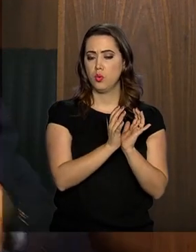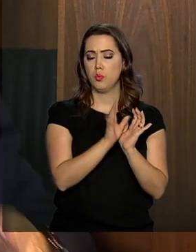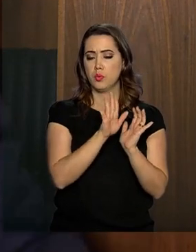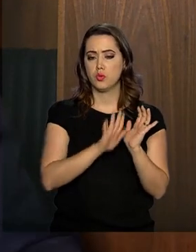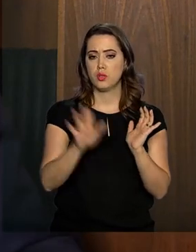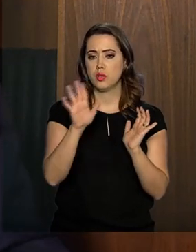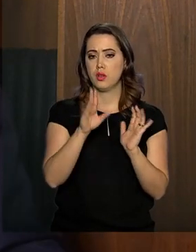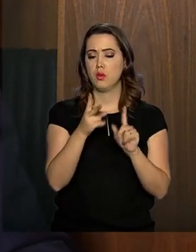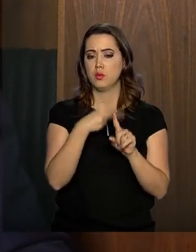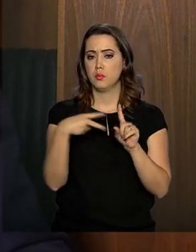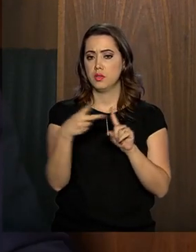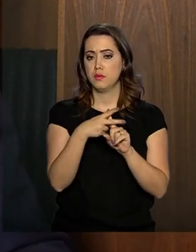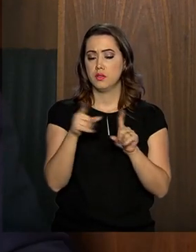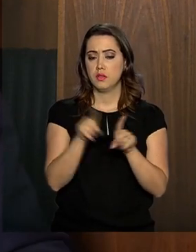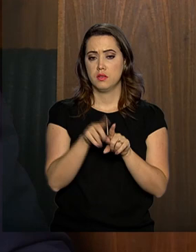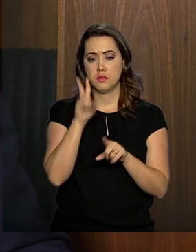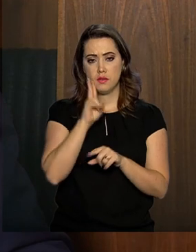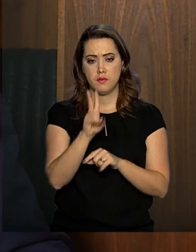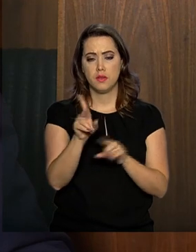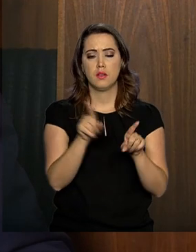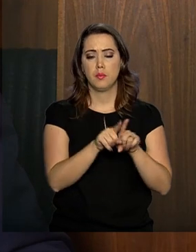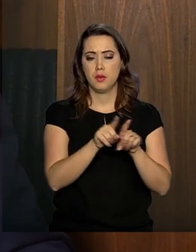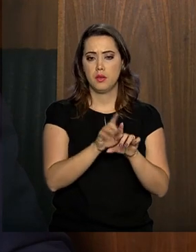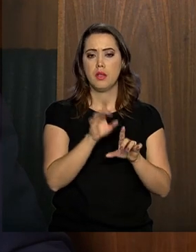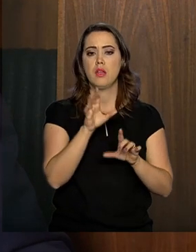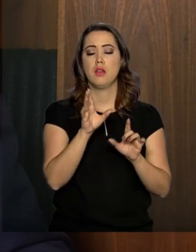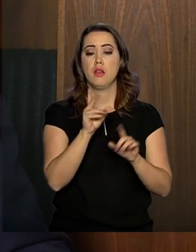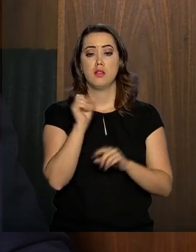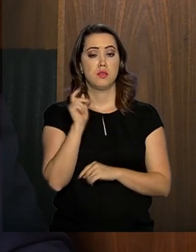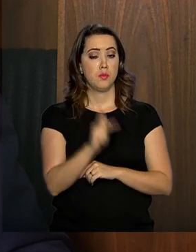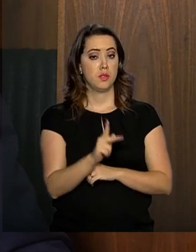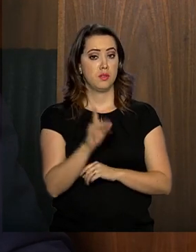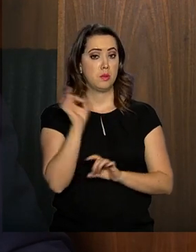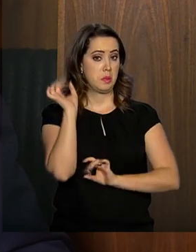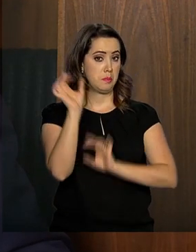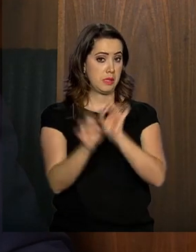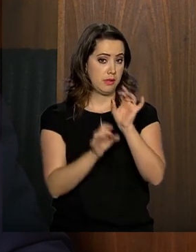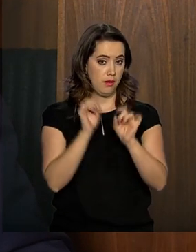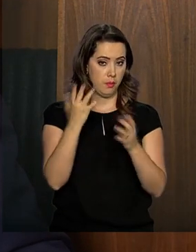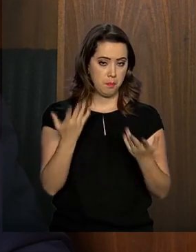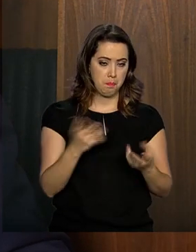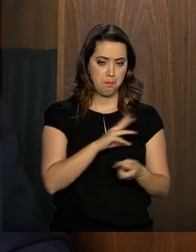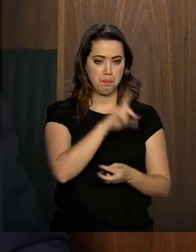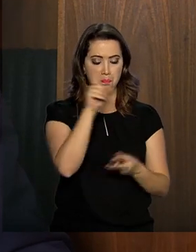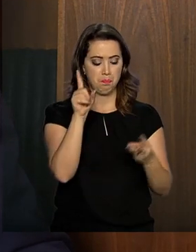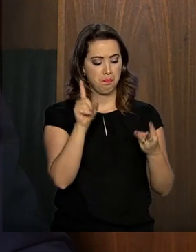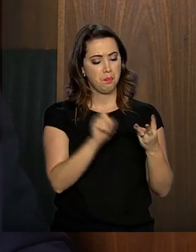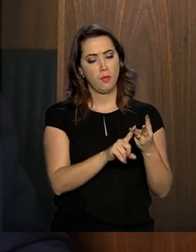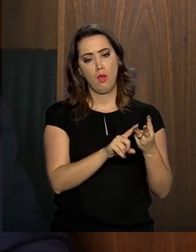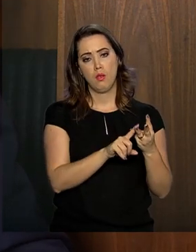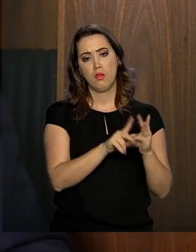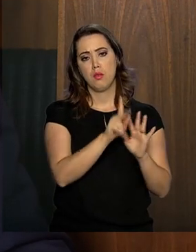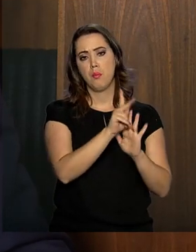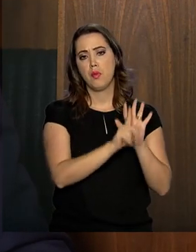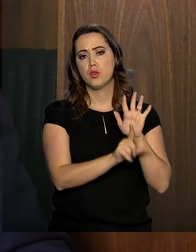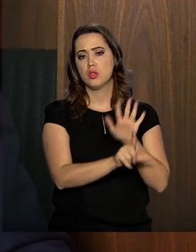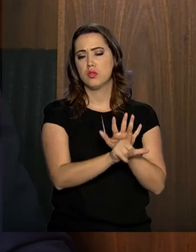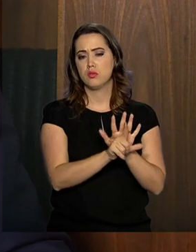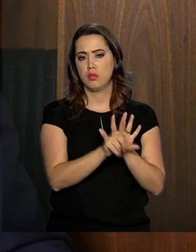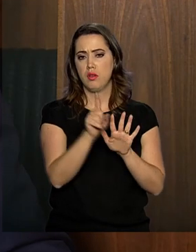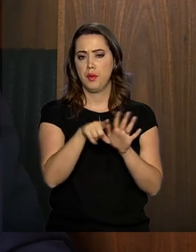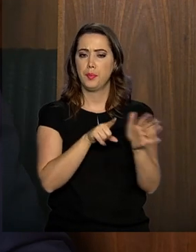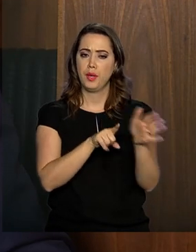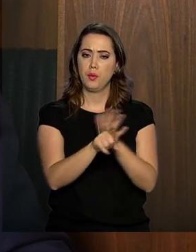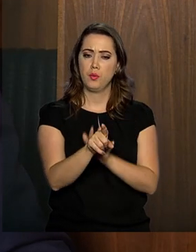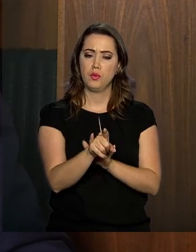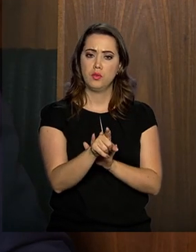e leva em consideração as aposentadorias especiais. O terceiro projeto de lei trata justamente da pergunta ou